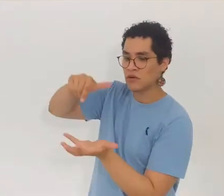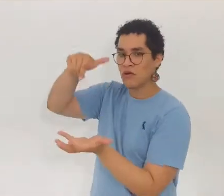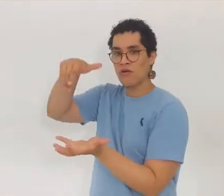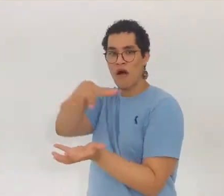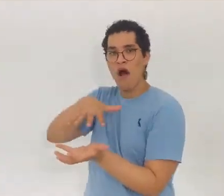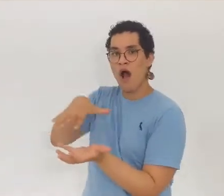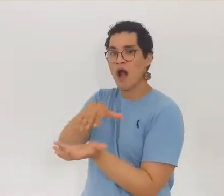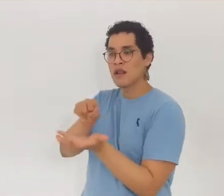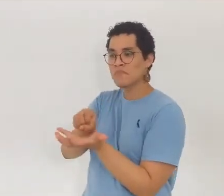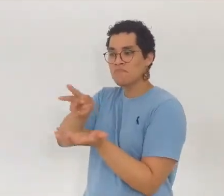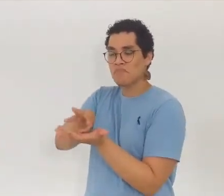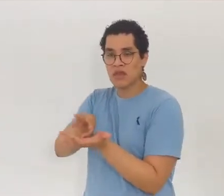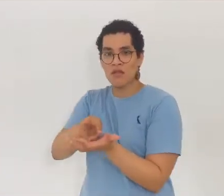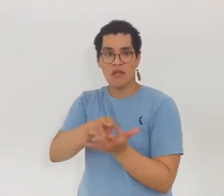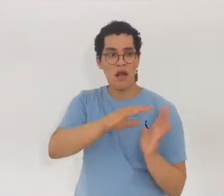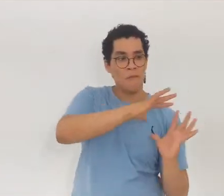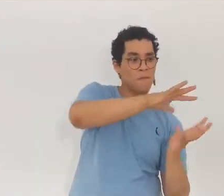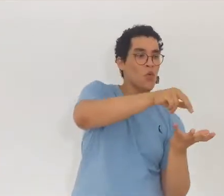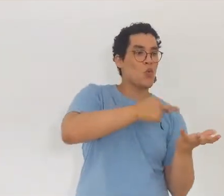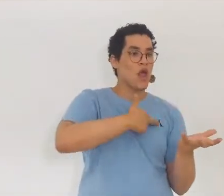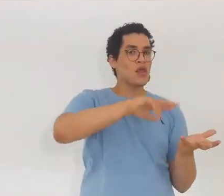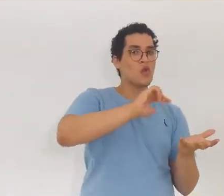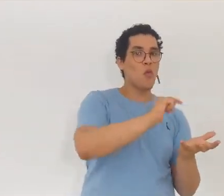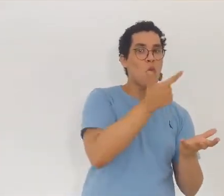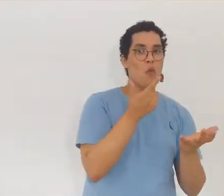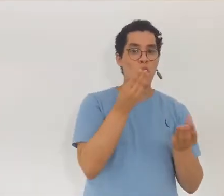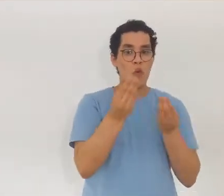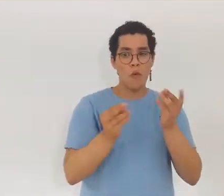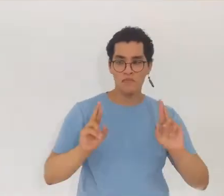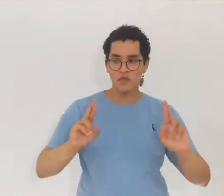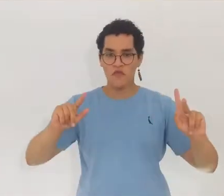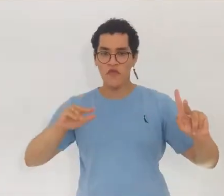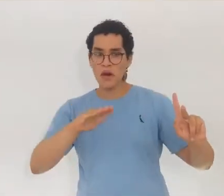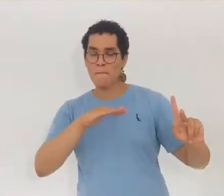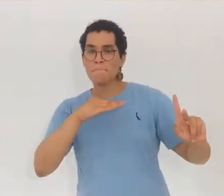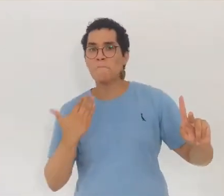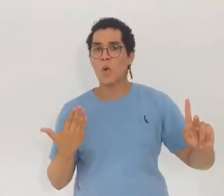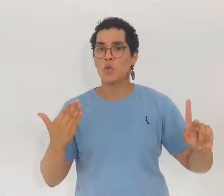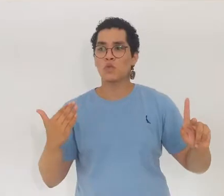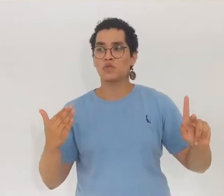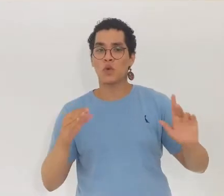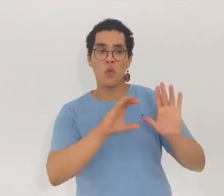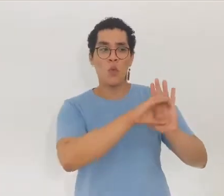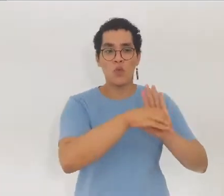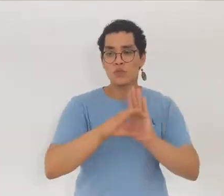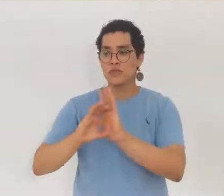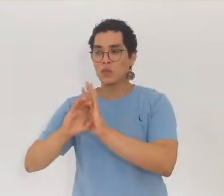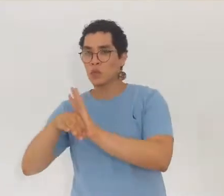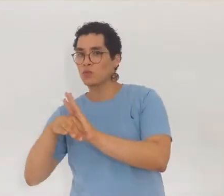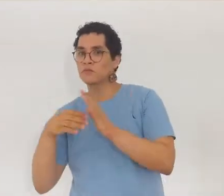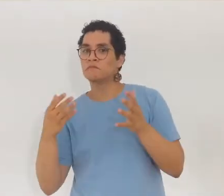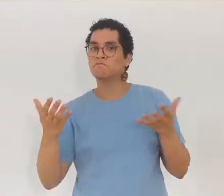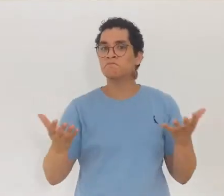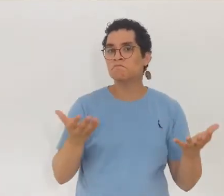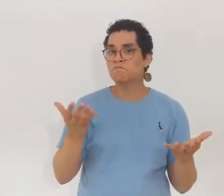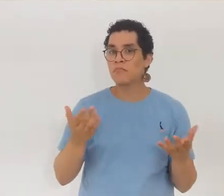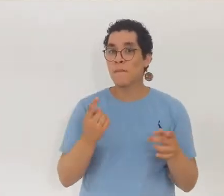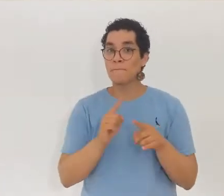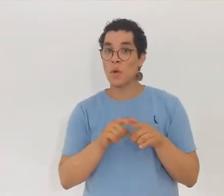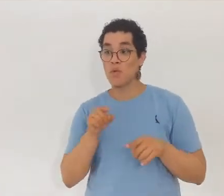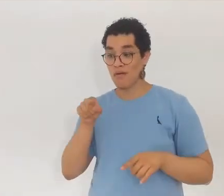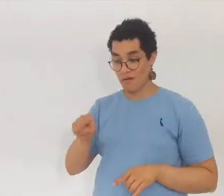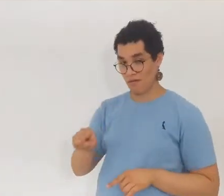então, difere o entendimento de morte de uma outra doutrina da doutrina espírita? A diferença